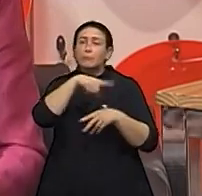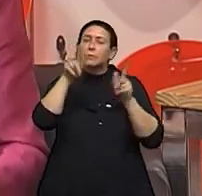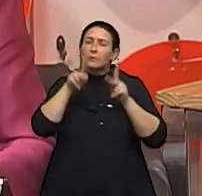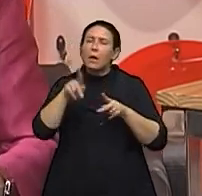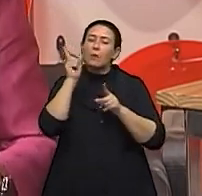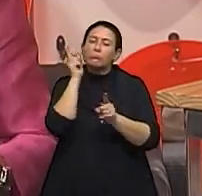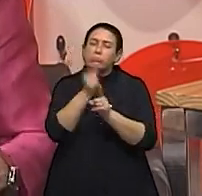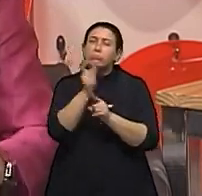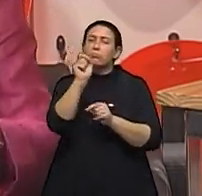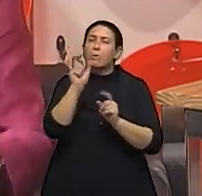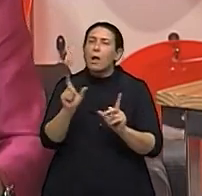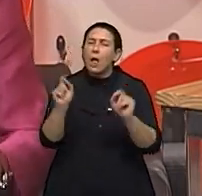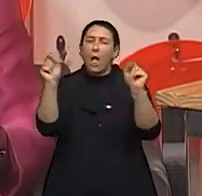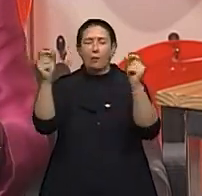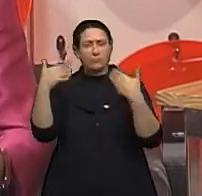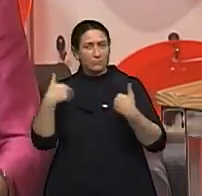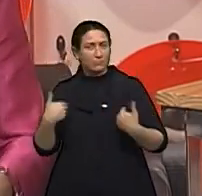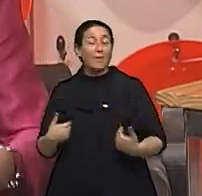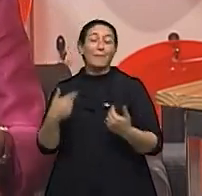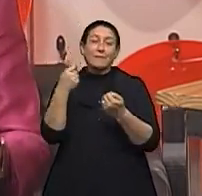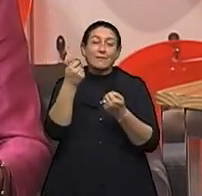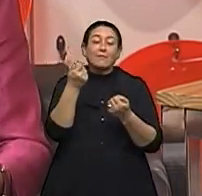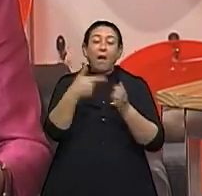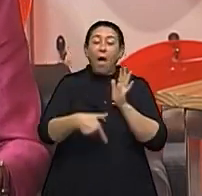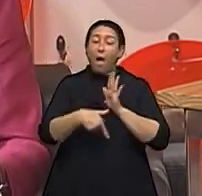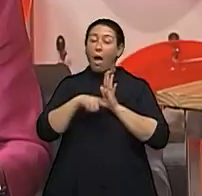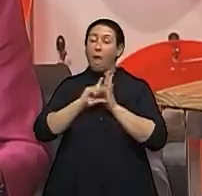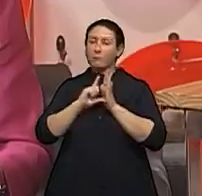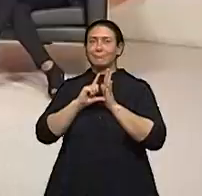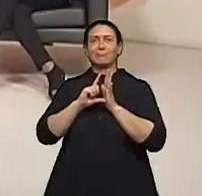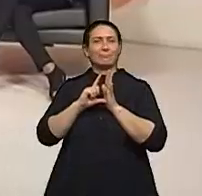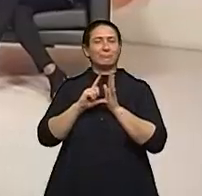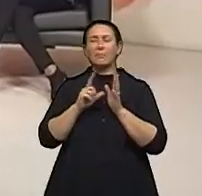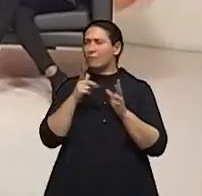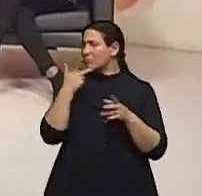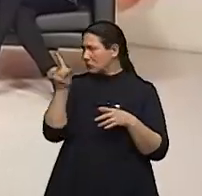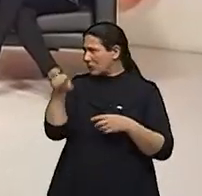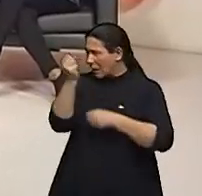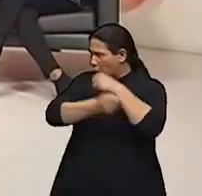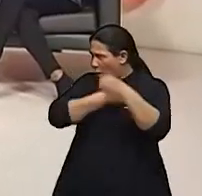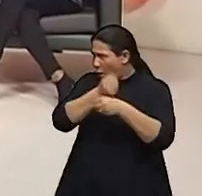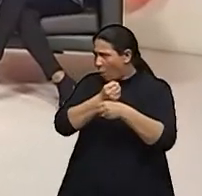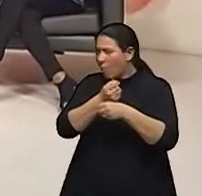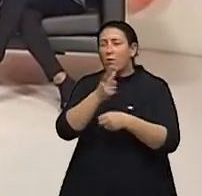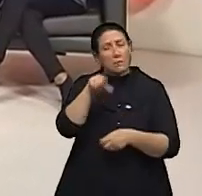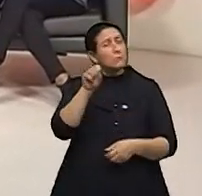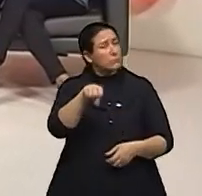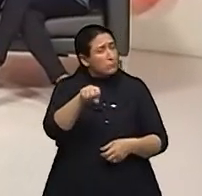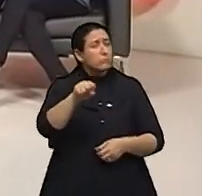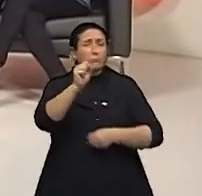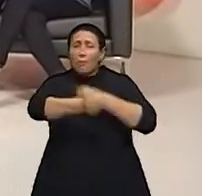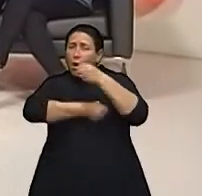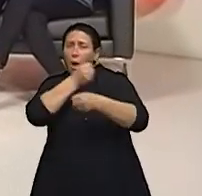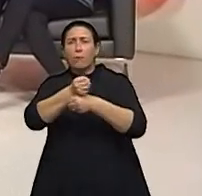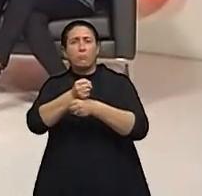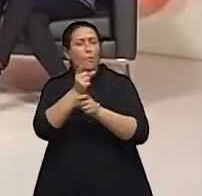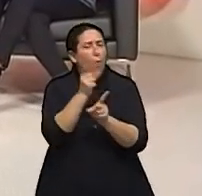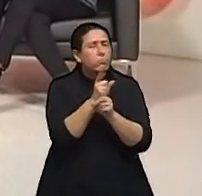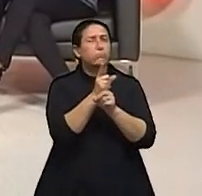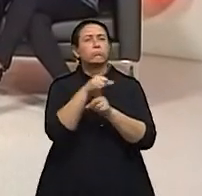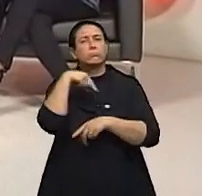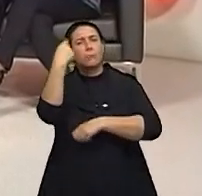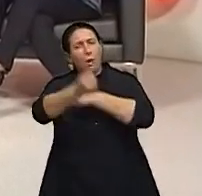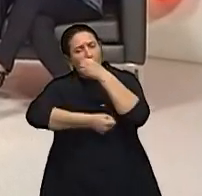diagnóstico o mais precoce possível. Isso seria exame anual? Exame anual. Exame anual está confirmado,